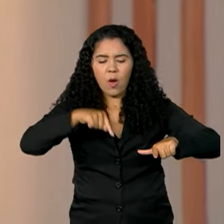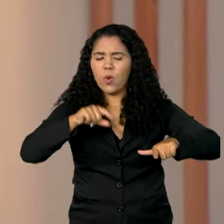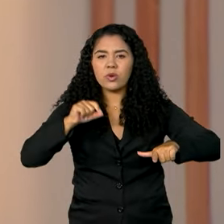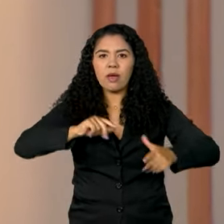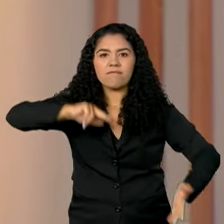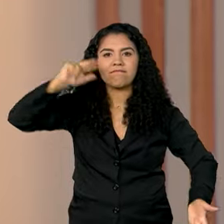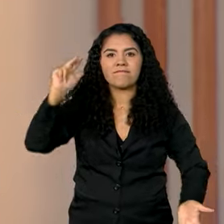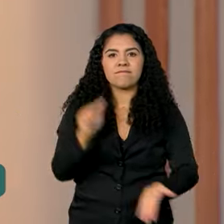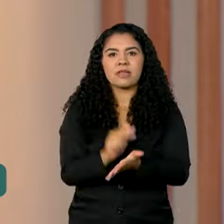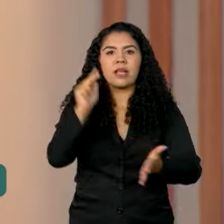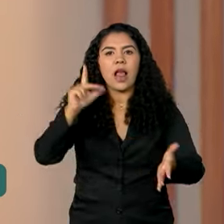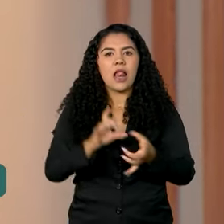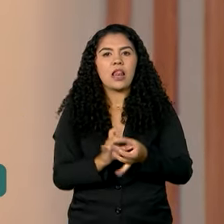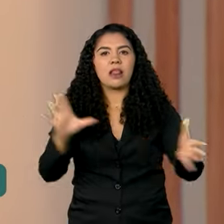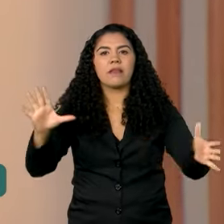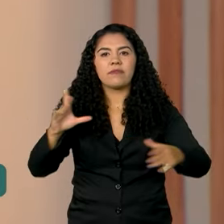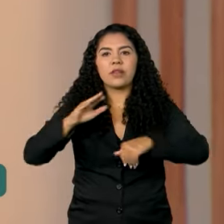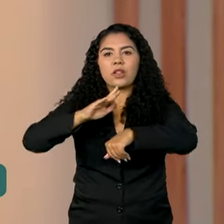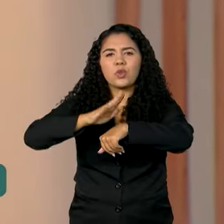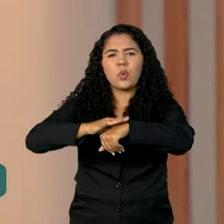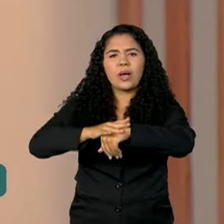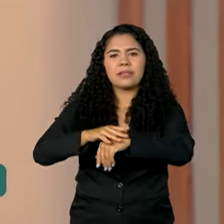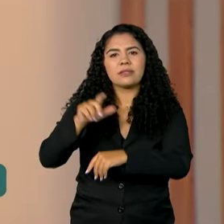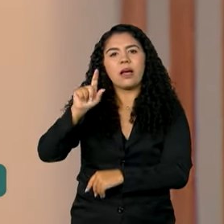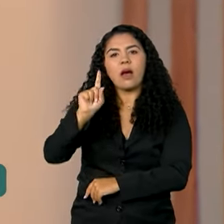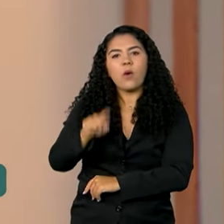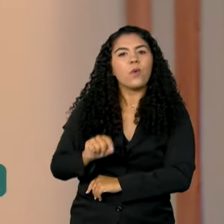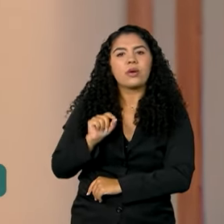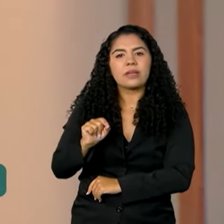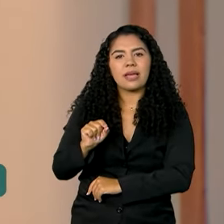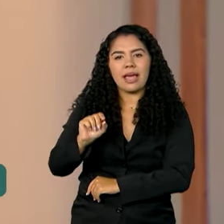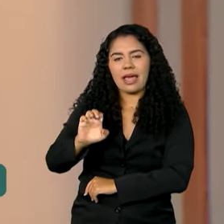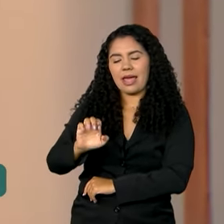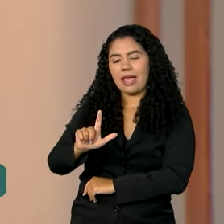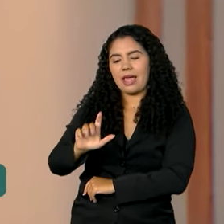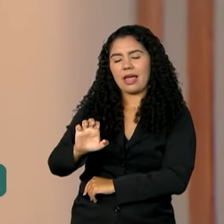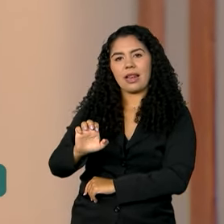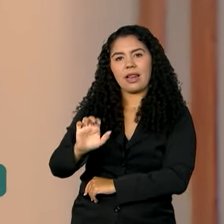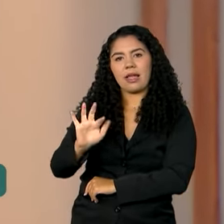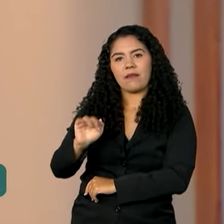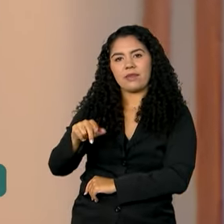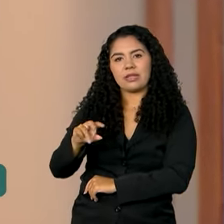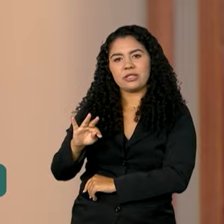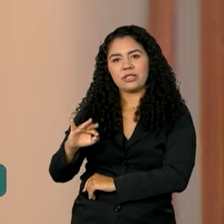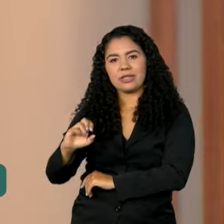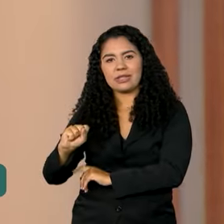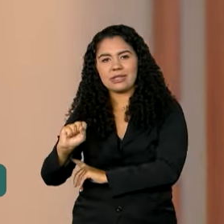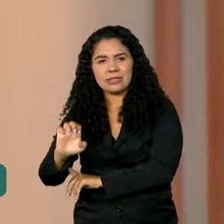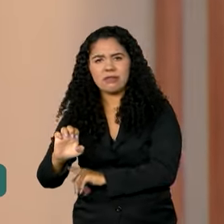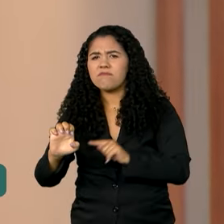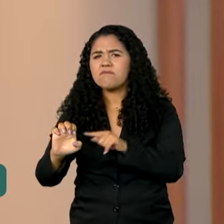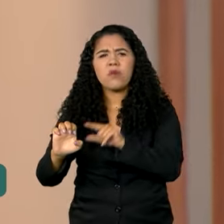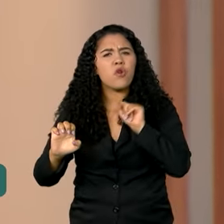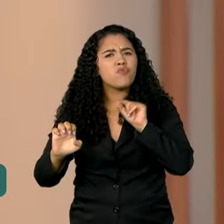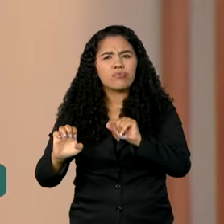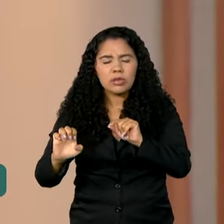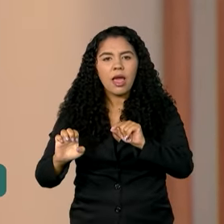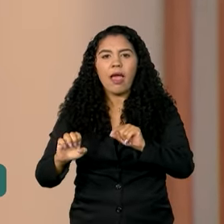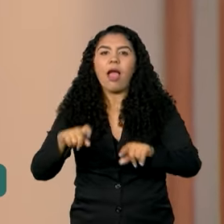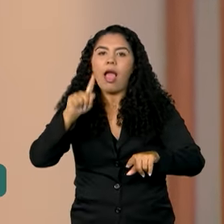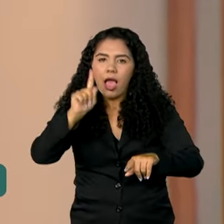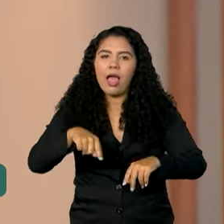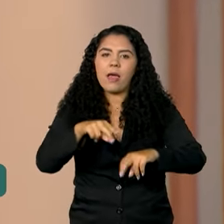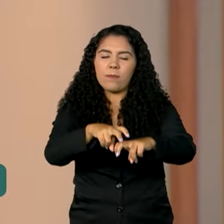filariose linfática, doença mais conhecida como elefantíase. Essa certificação é uma das metas do programa